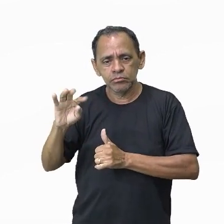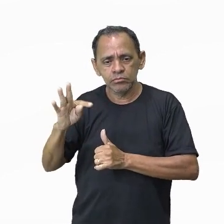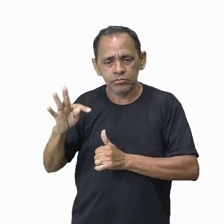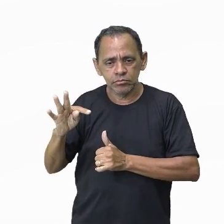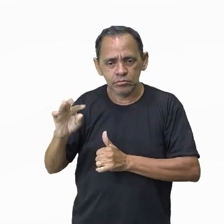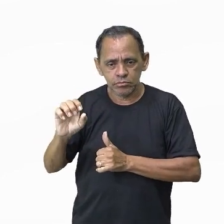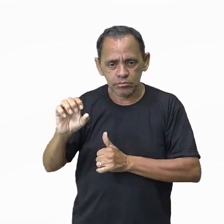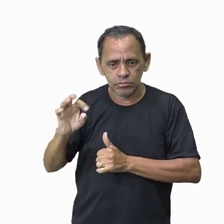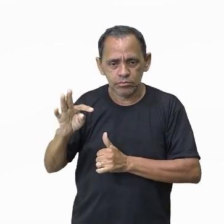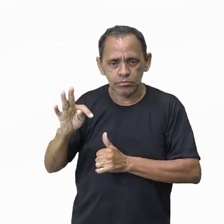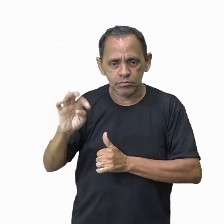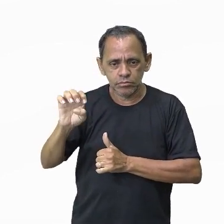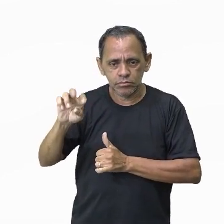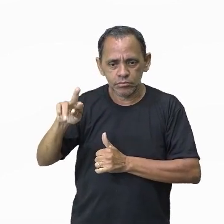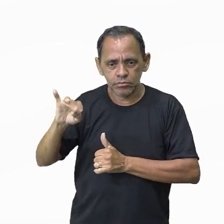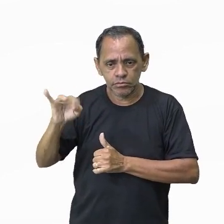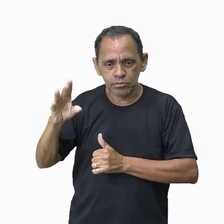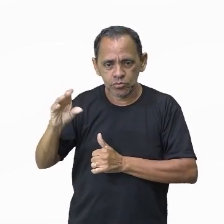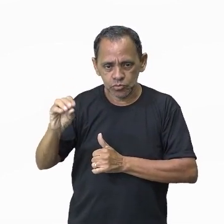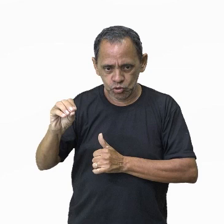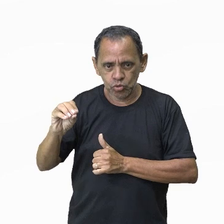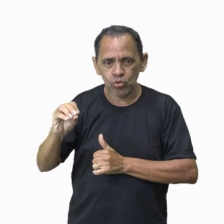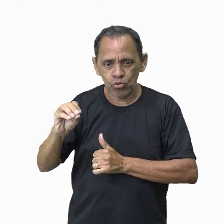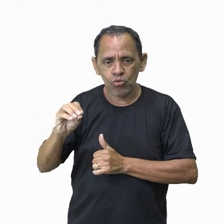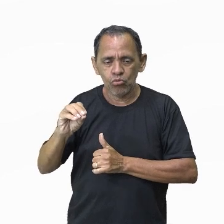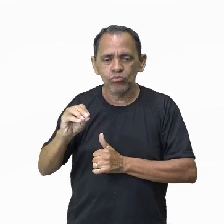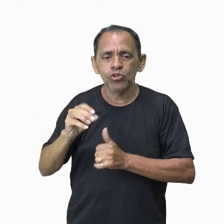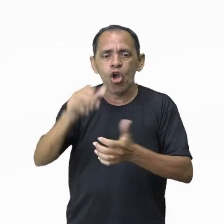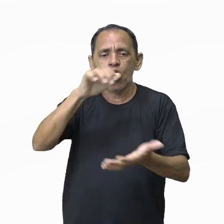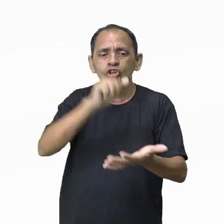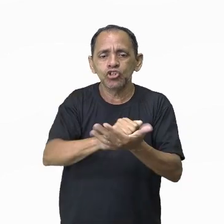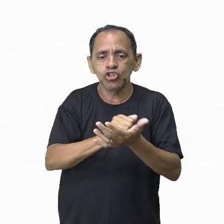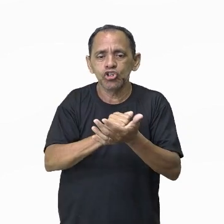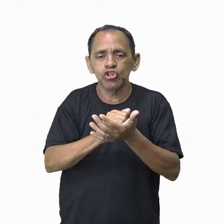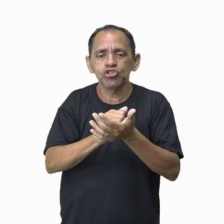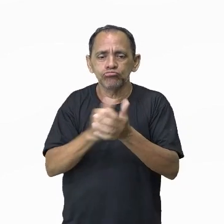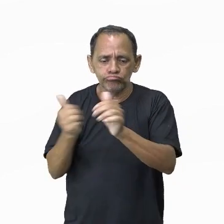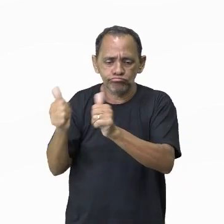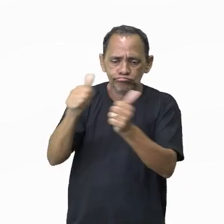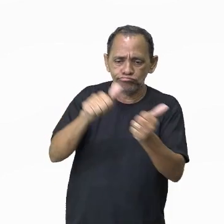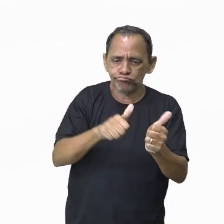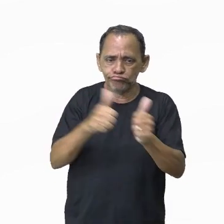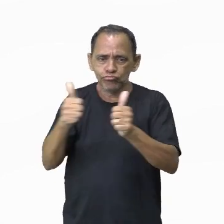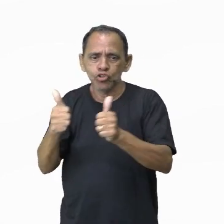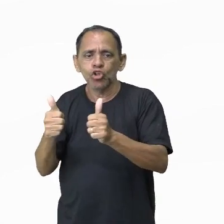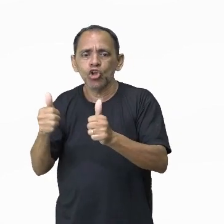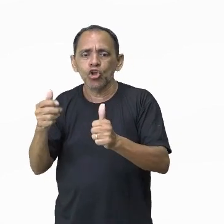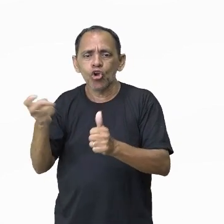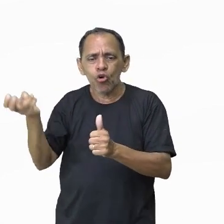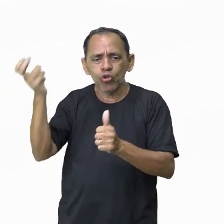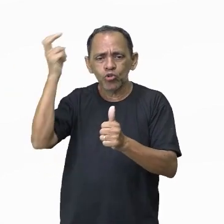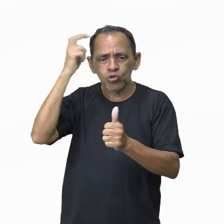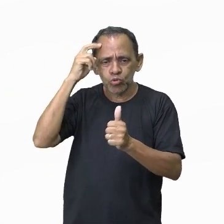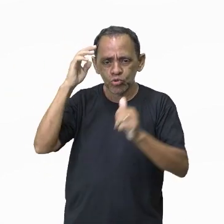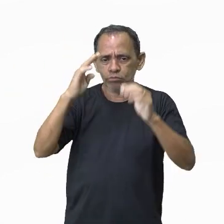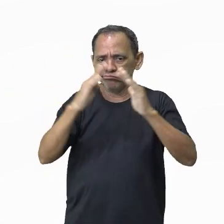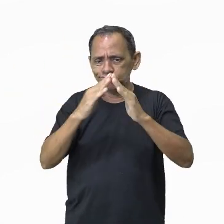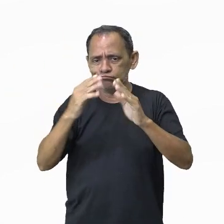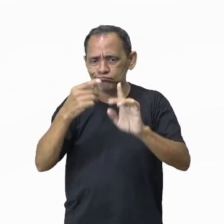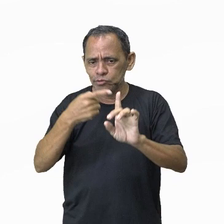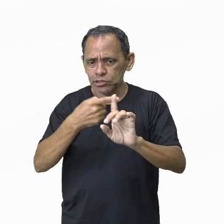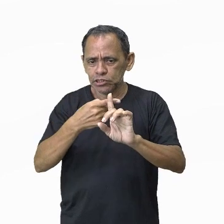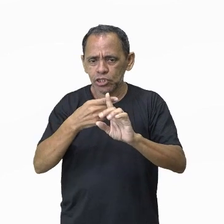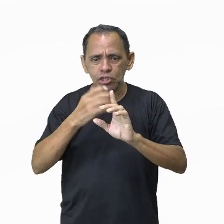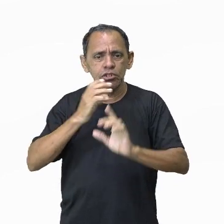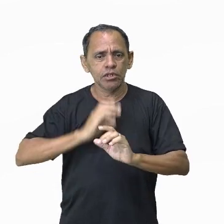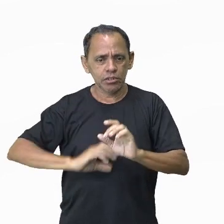que o registro de batismo realizado ali dentro da cultura da Igreja Católica, né? Tem também na Igreja Protestante, só